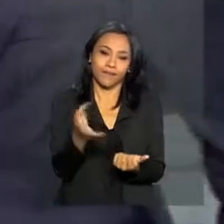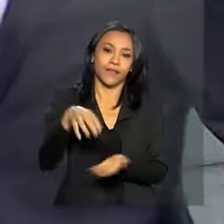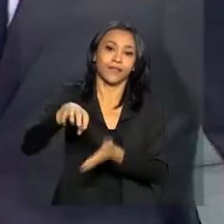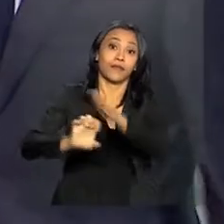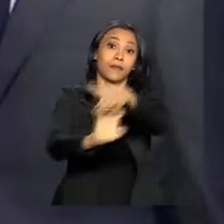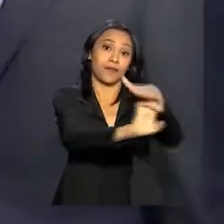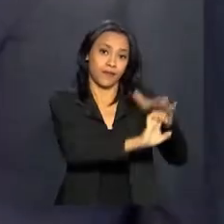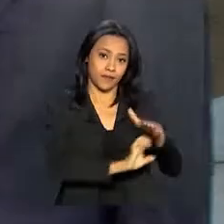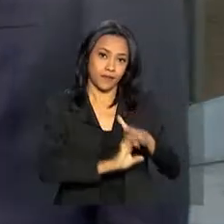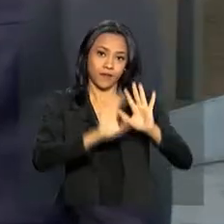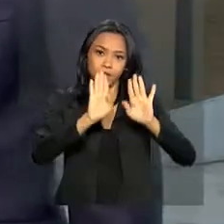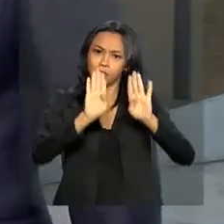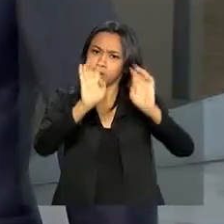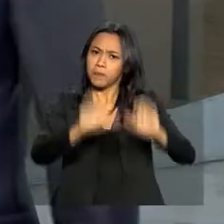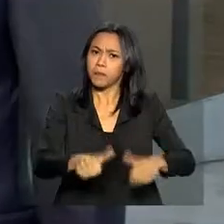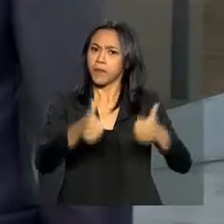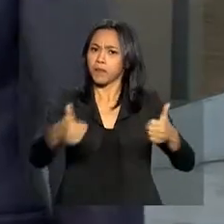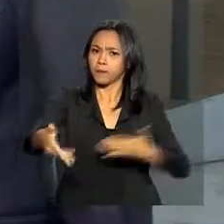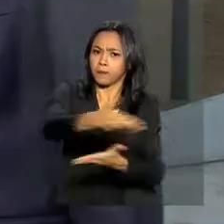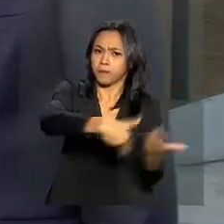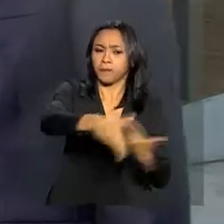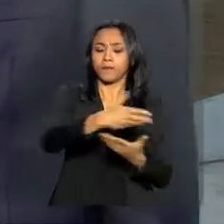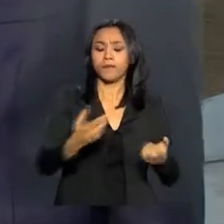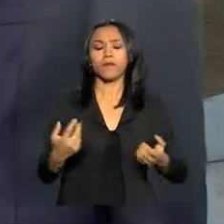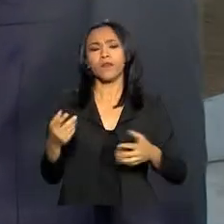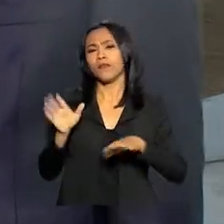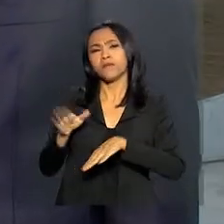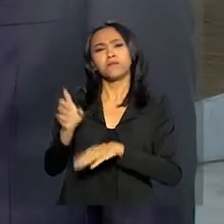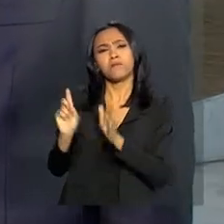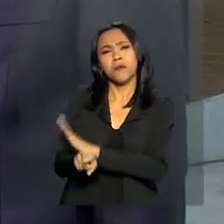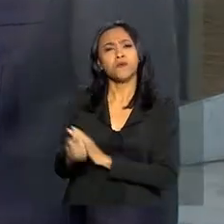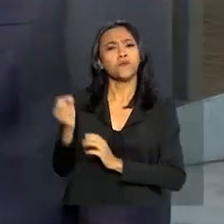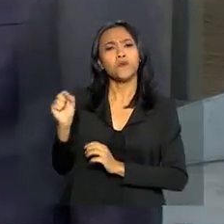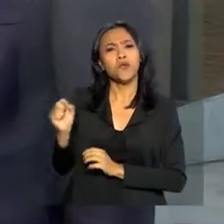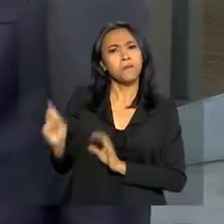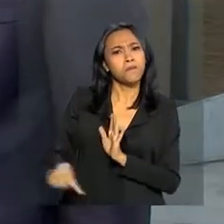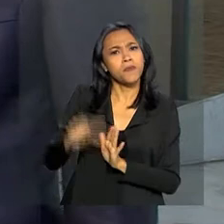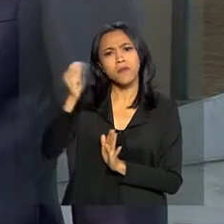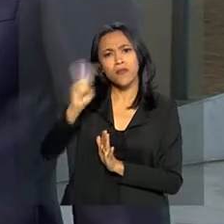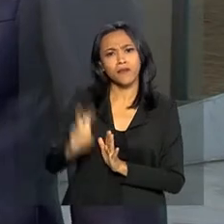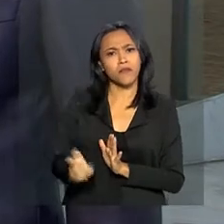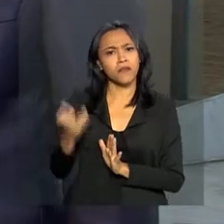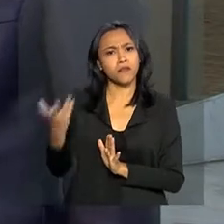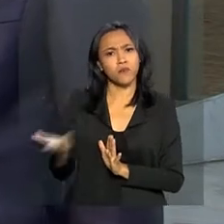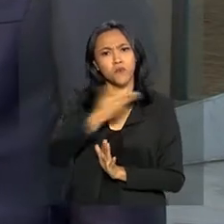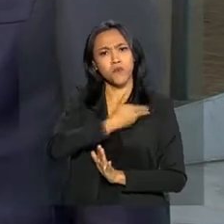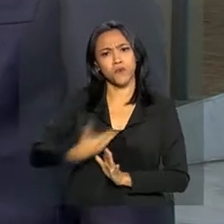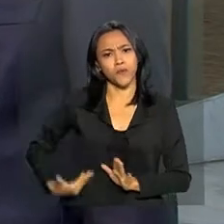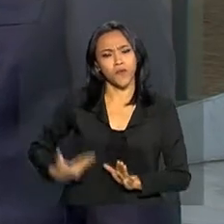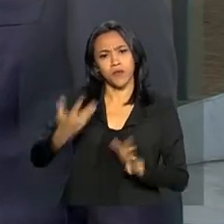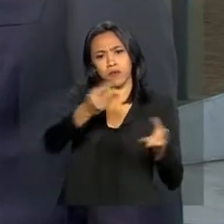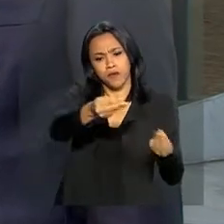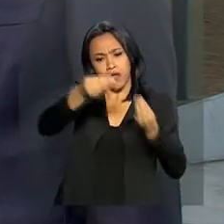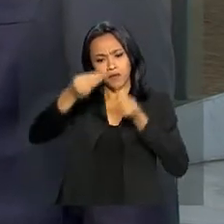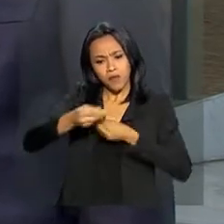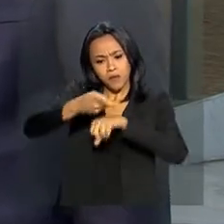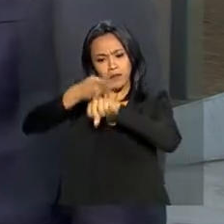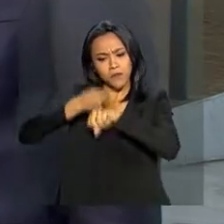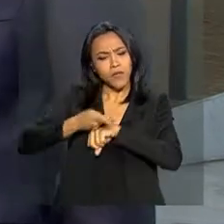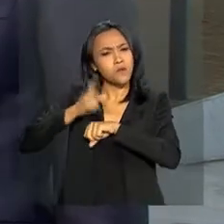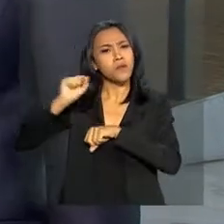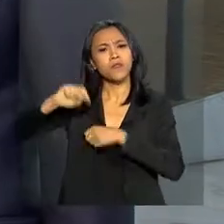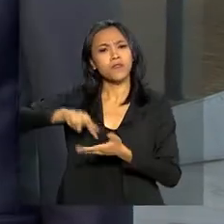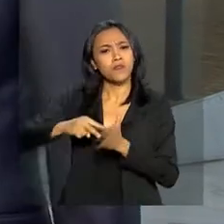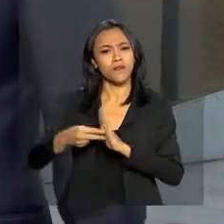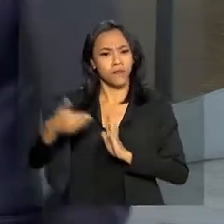representa? Então, está sendo agraciado com esse reconhecimento internacional. Primeira vez que um órgão de governo da América Latina recebe esse prêmio. O que